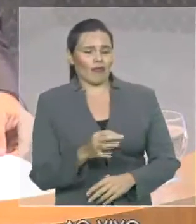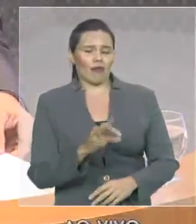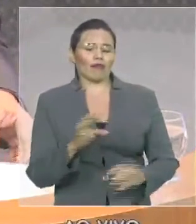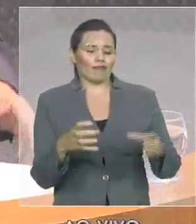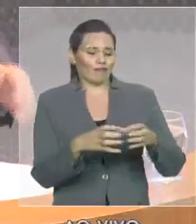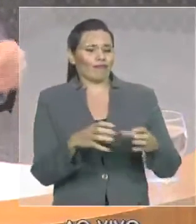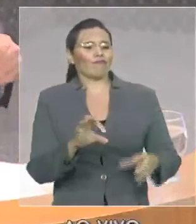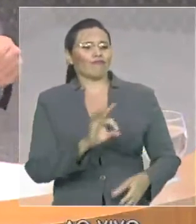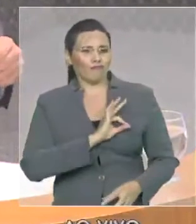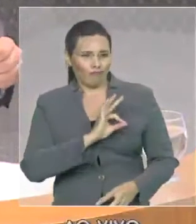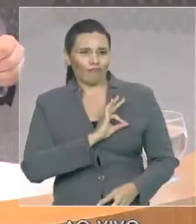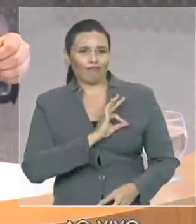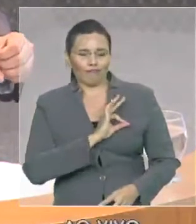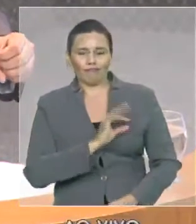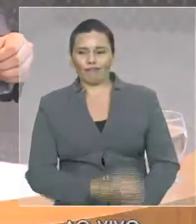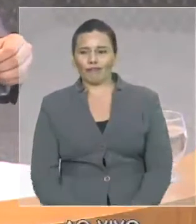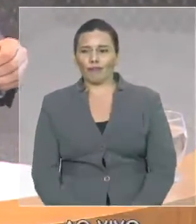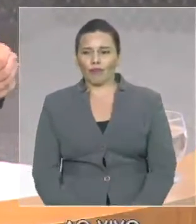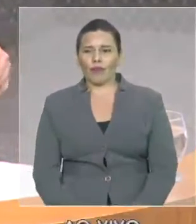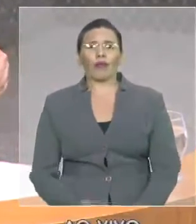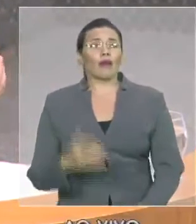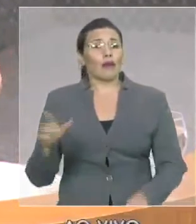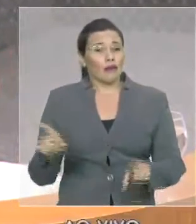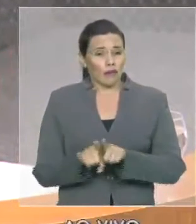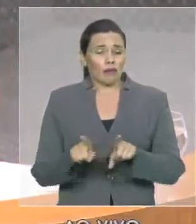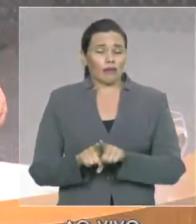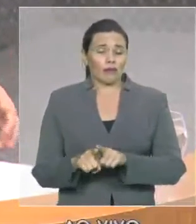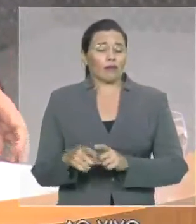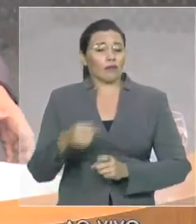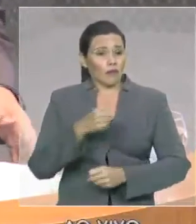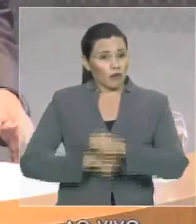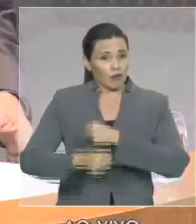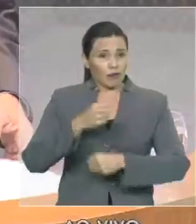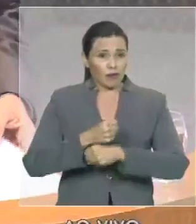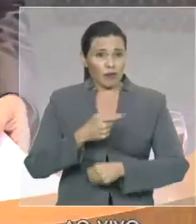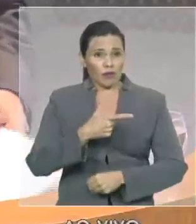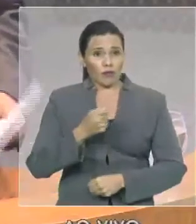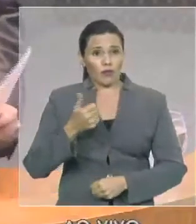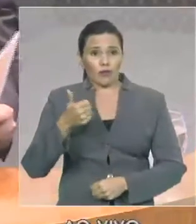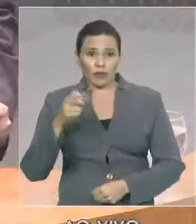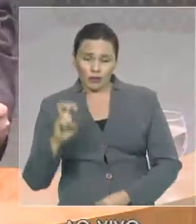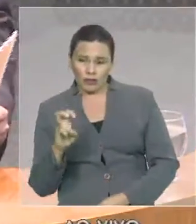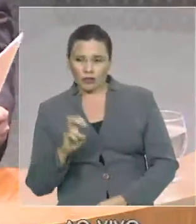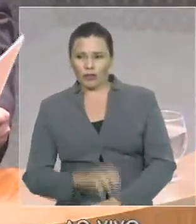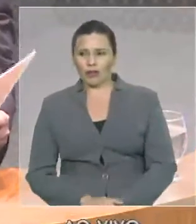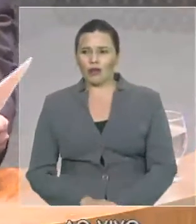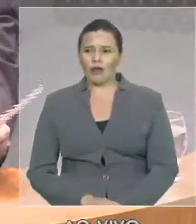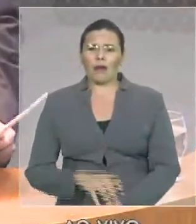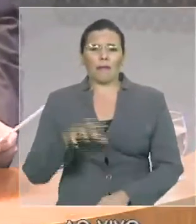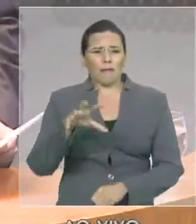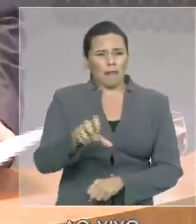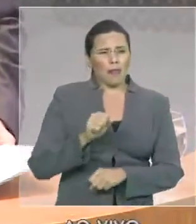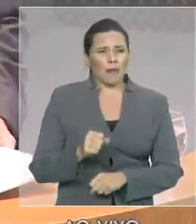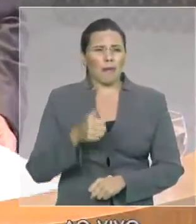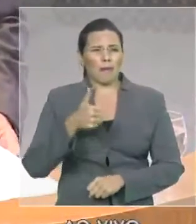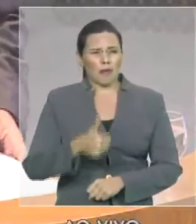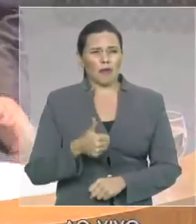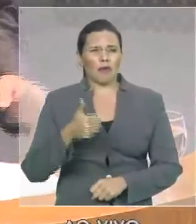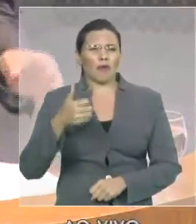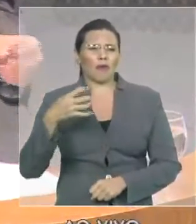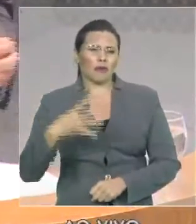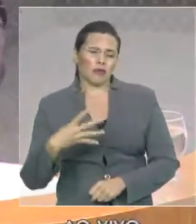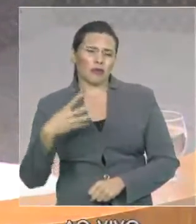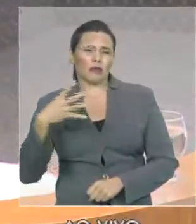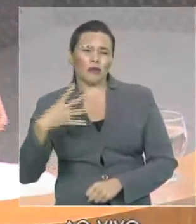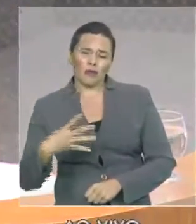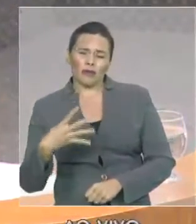Queria mencionar que em 2015, nós tivemos a apreensão de 1.446 armas e nós tivemos